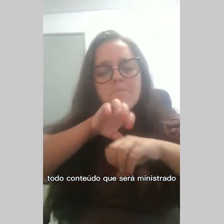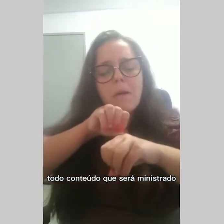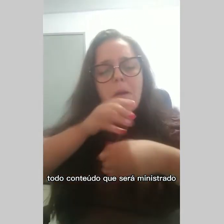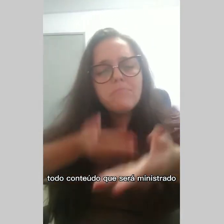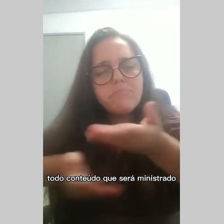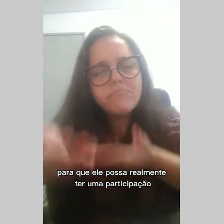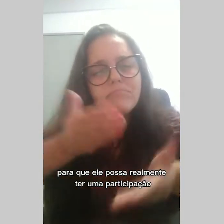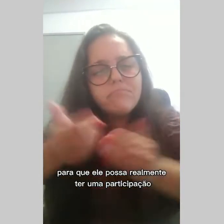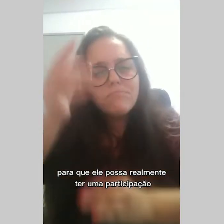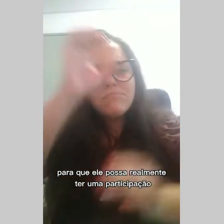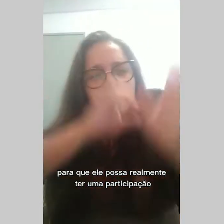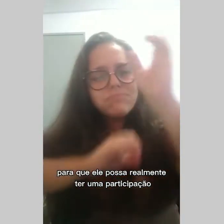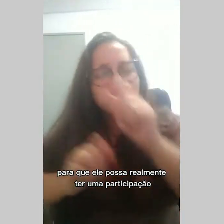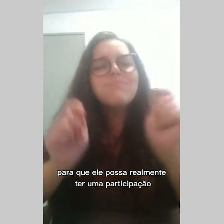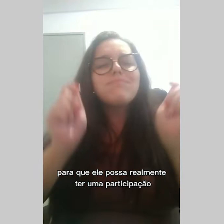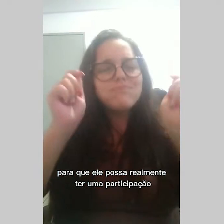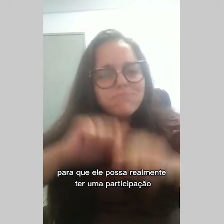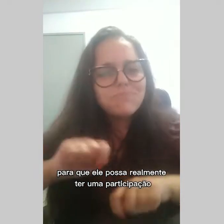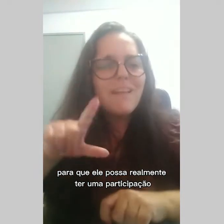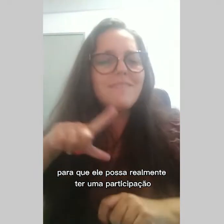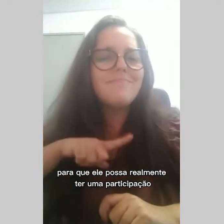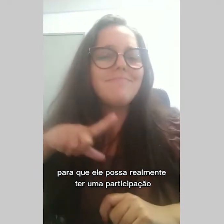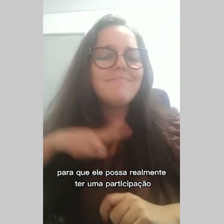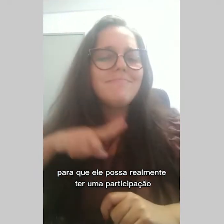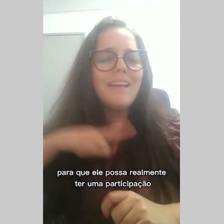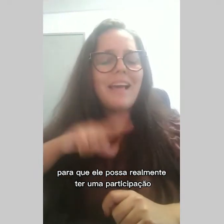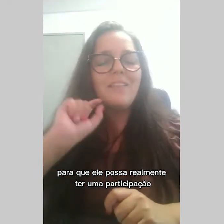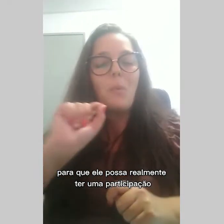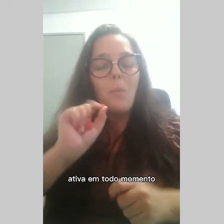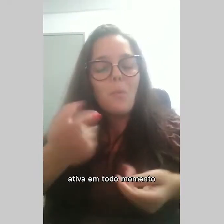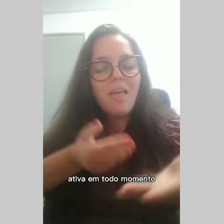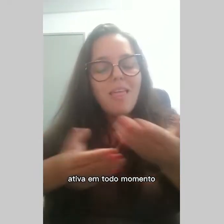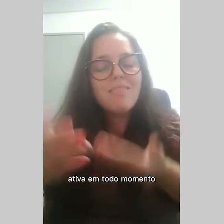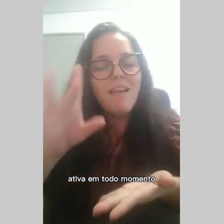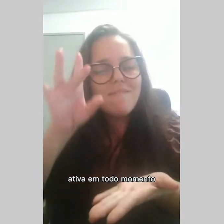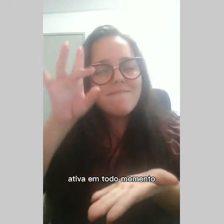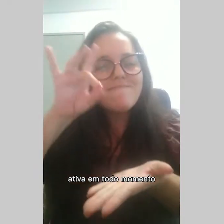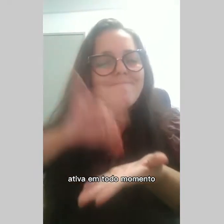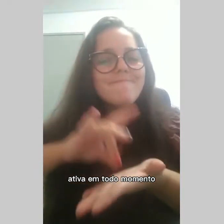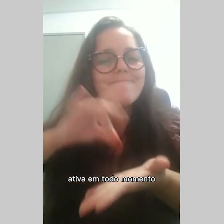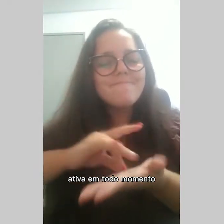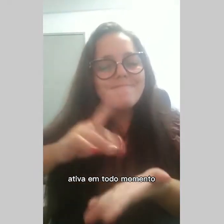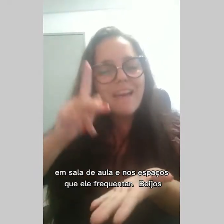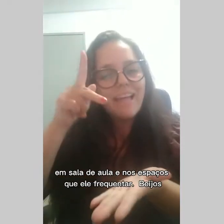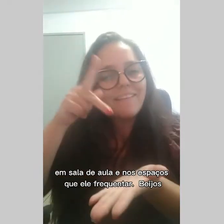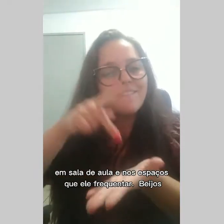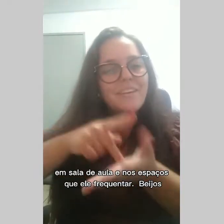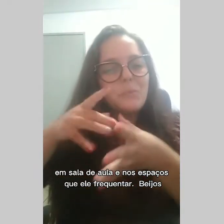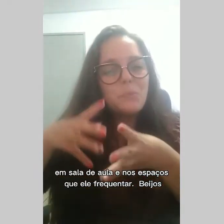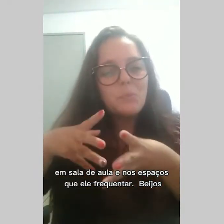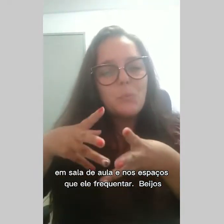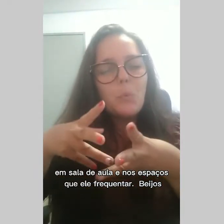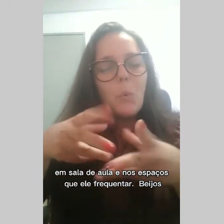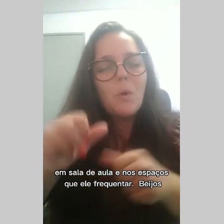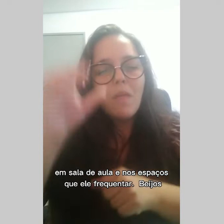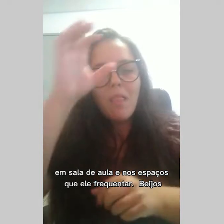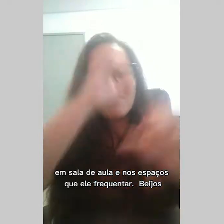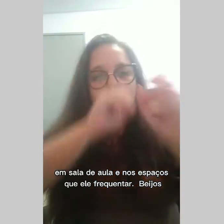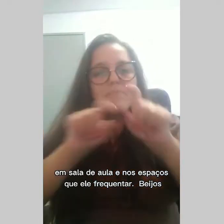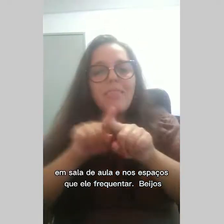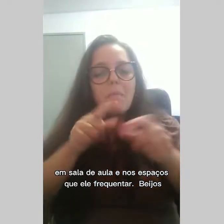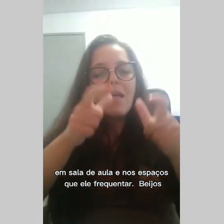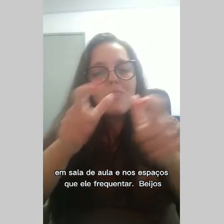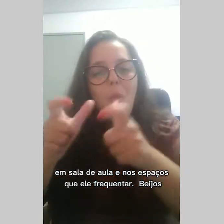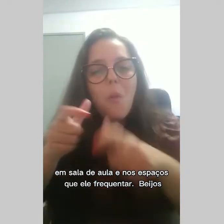ministrado para que ele possa realmente ter uma participação ativa em todo momento em sala de aula e nos